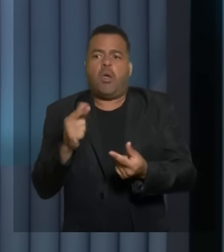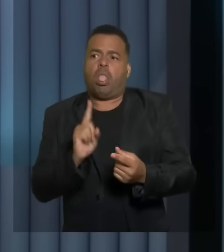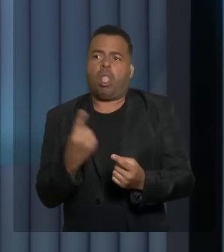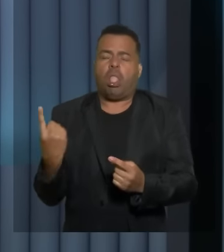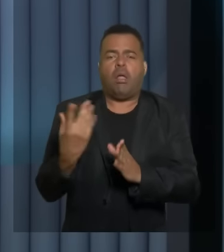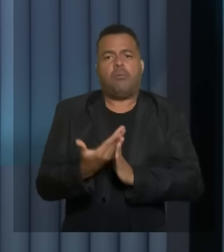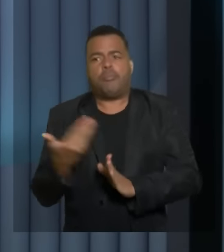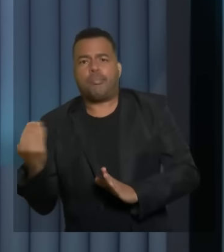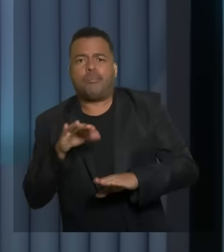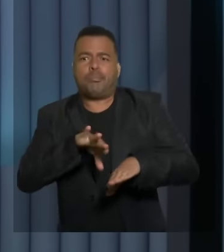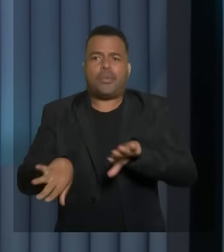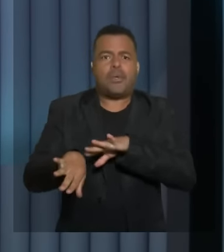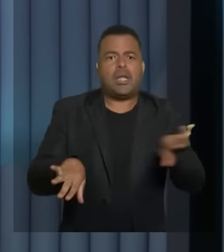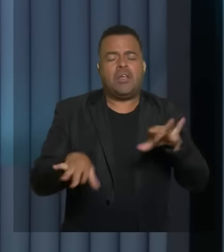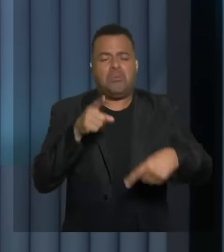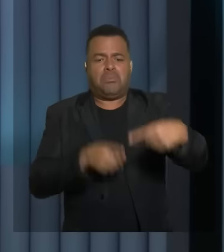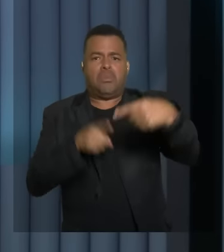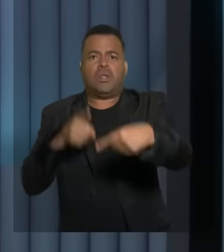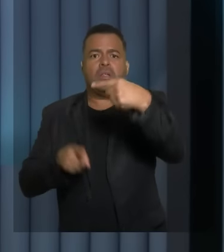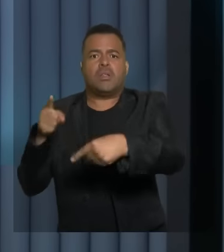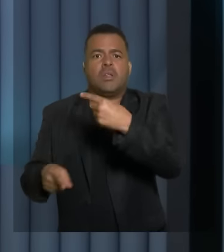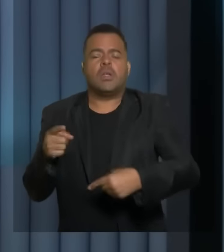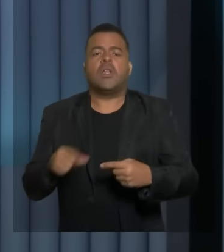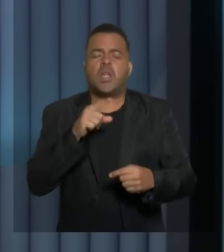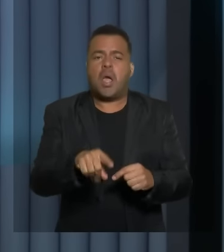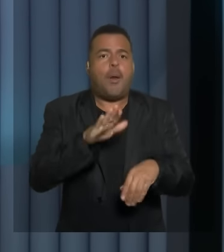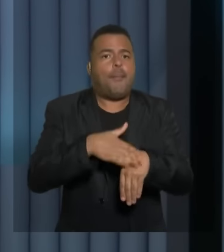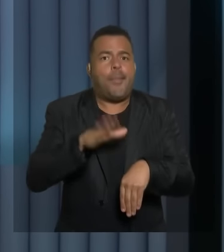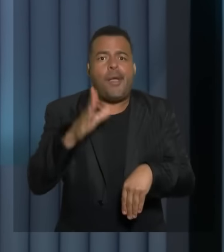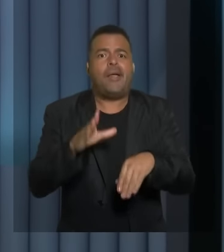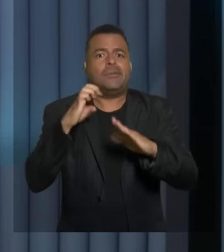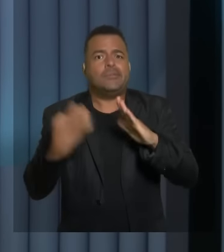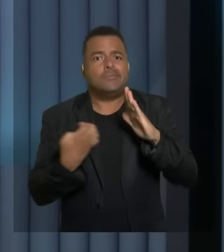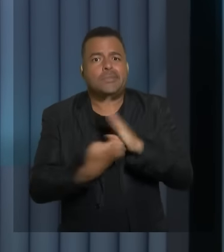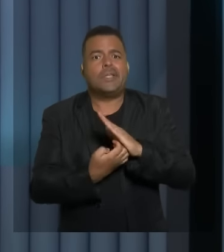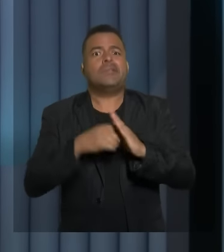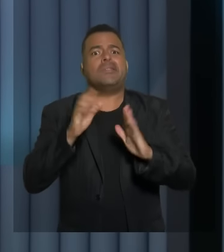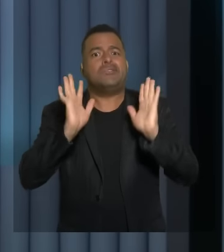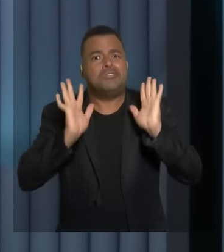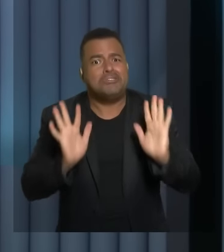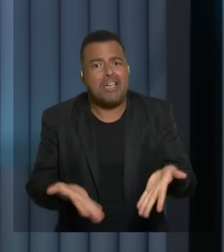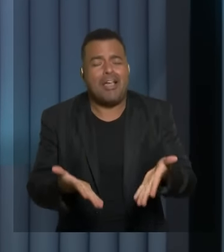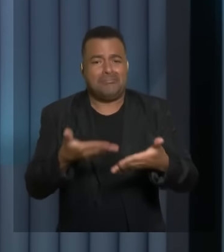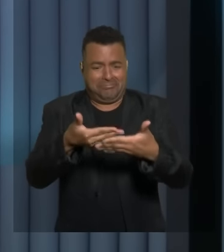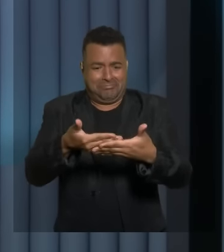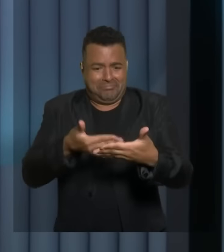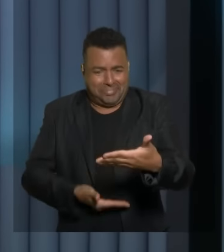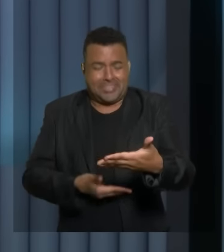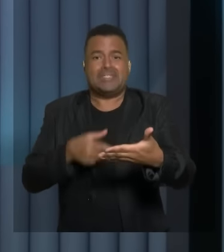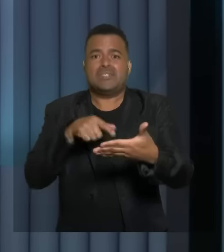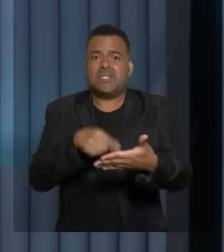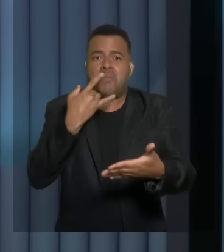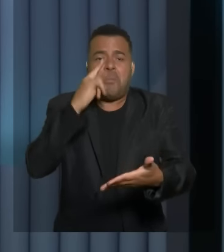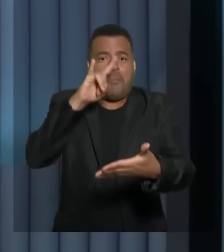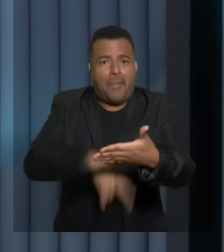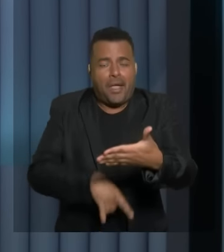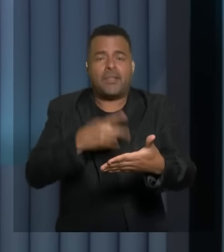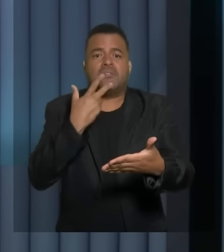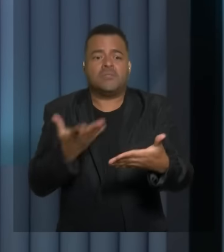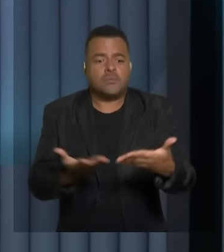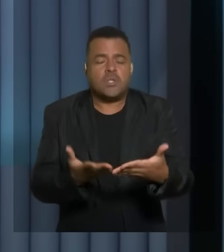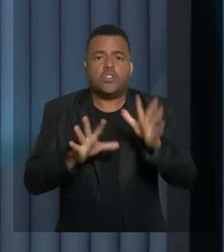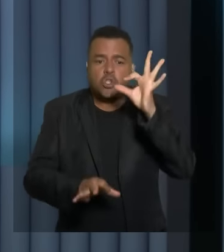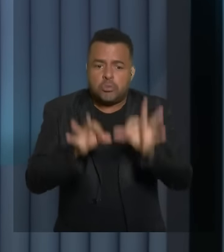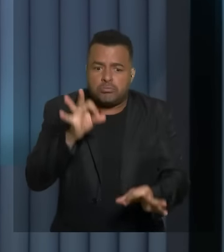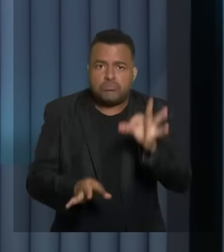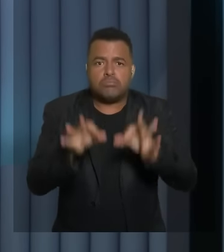dois, e pasme, Vitória da Conquista. As mesmas empresas que já atuavam. Foi julgado pelo Tribunal de Contas dos Municípios,